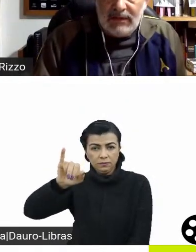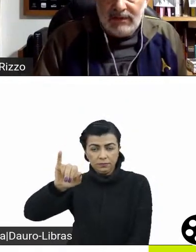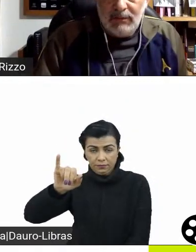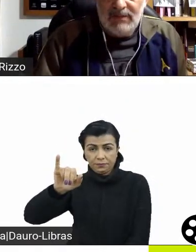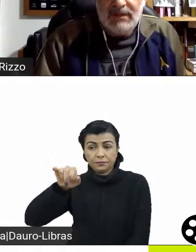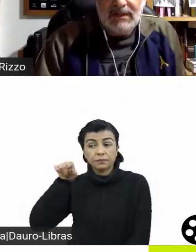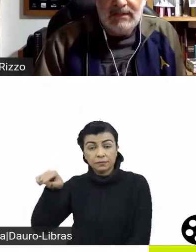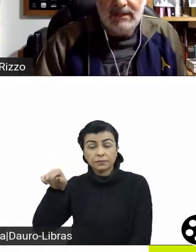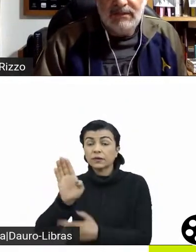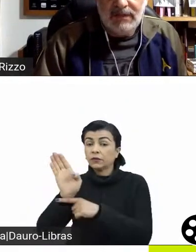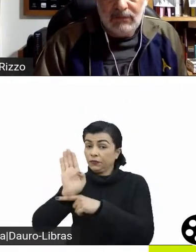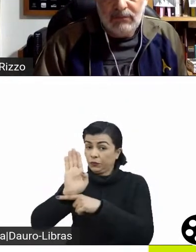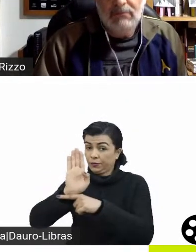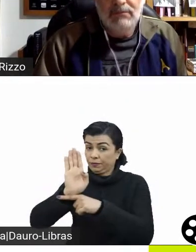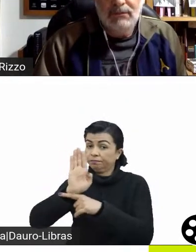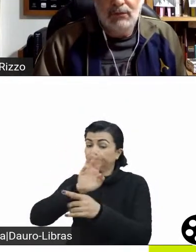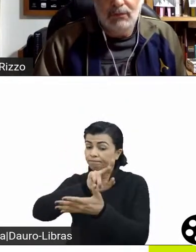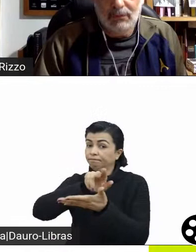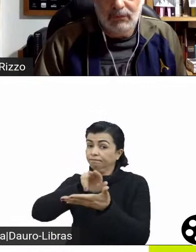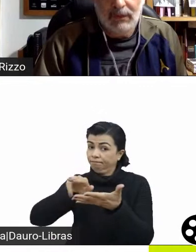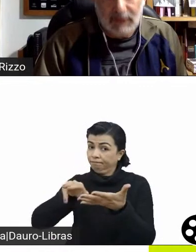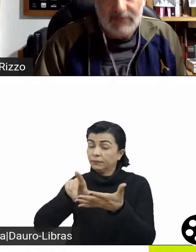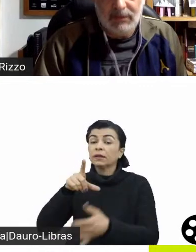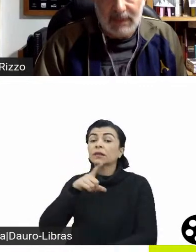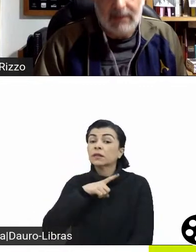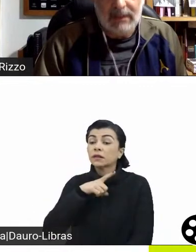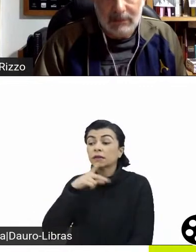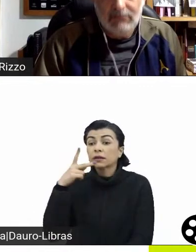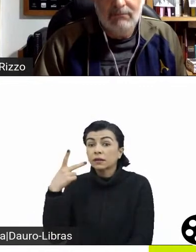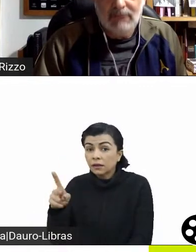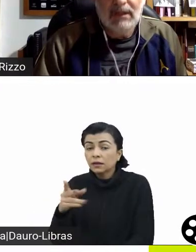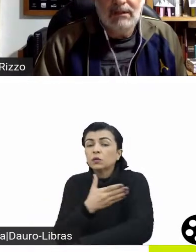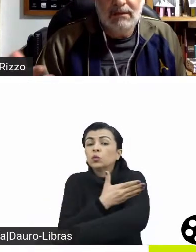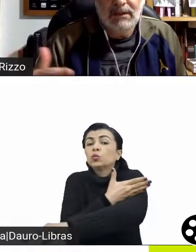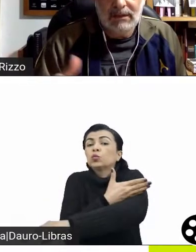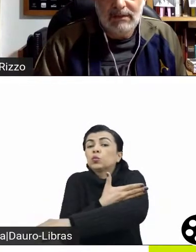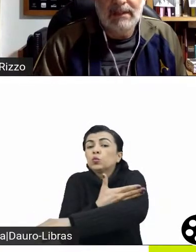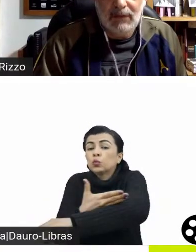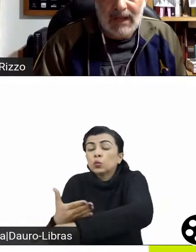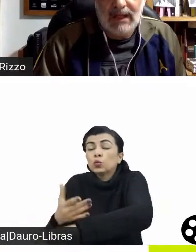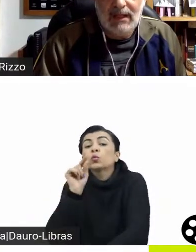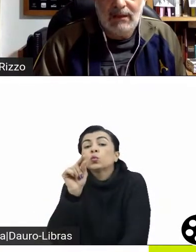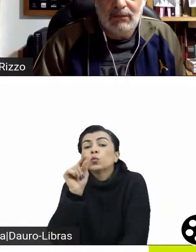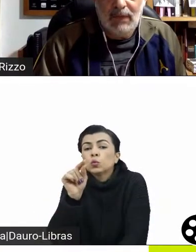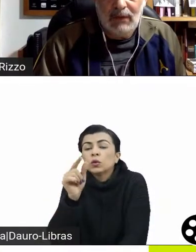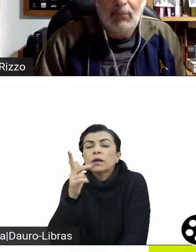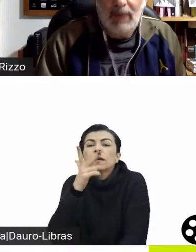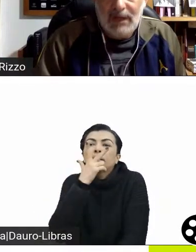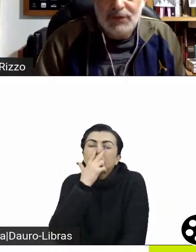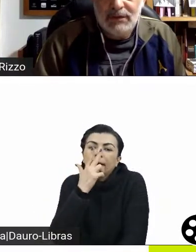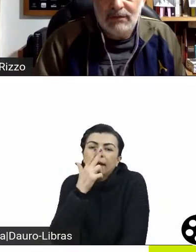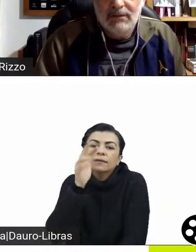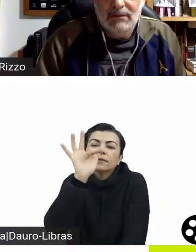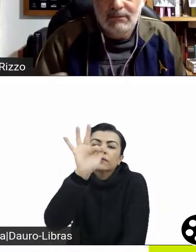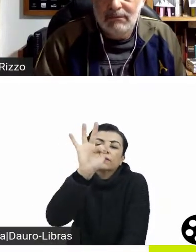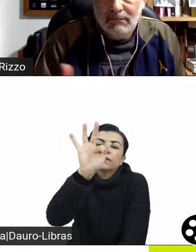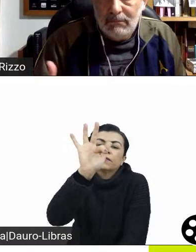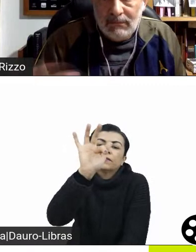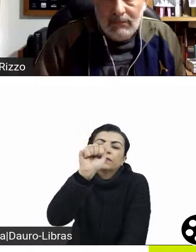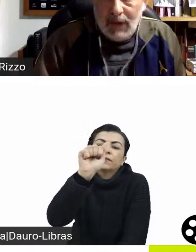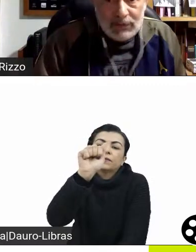estava se baseando na tradição do faroeste americano, né, e dando a ela uma roupagem